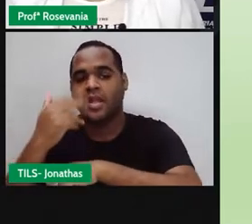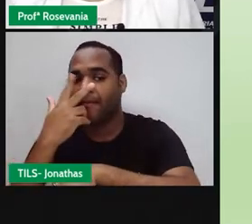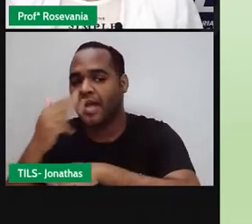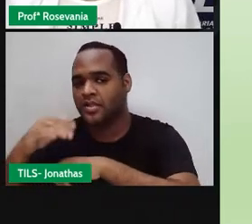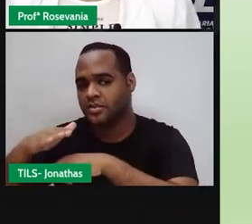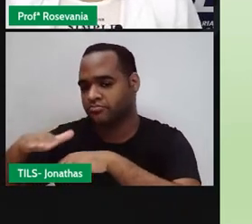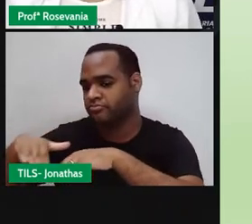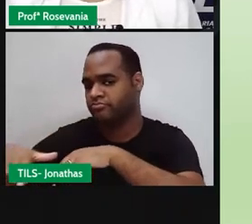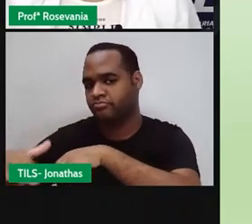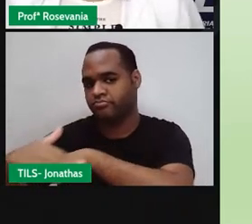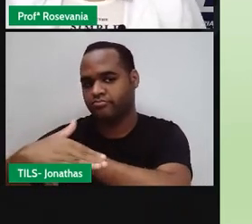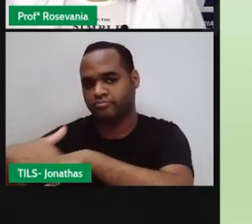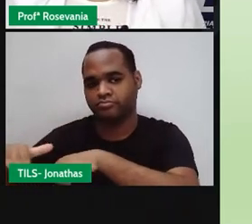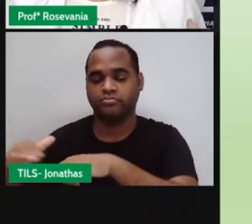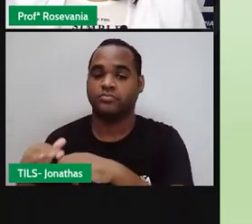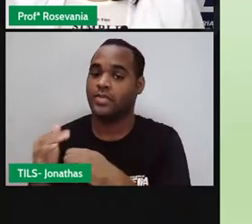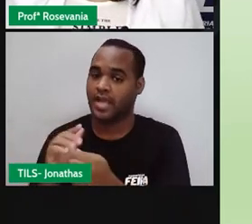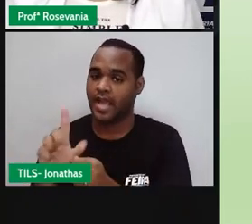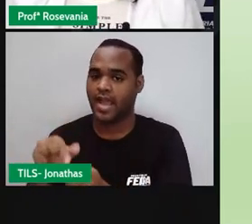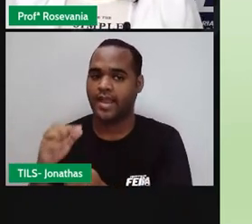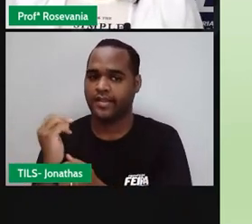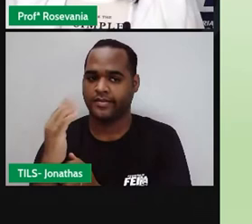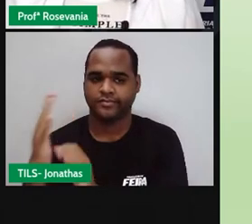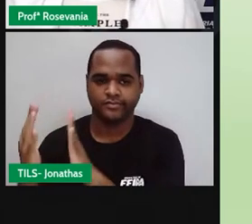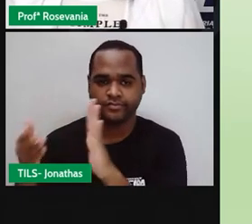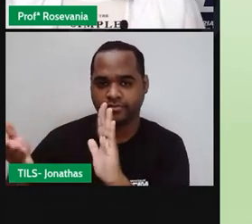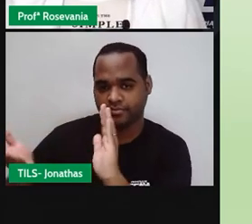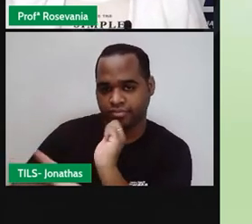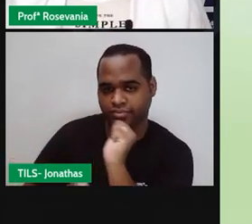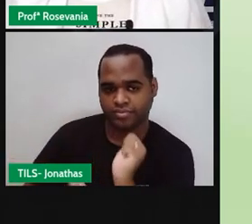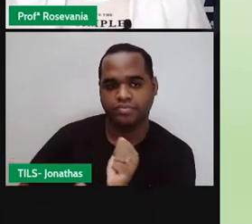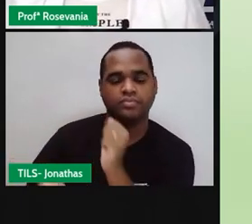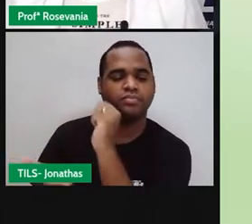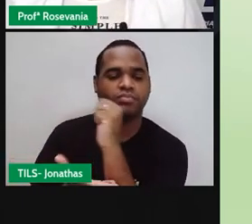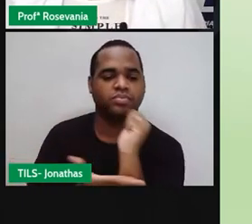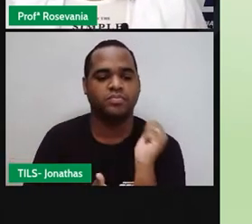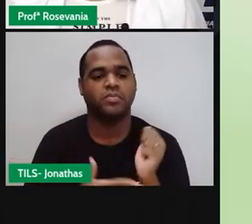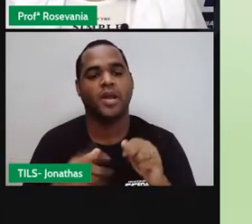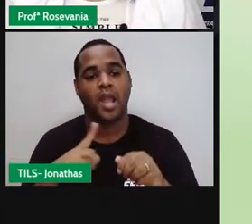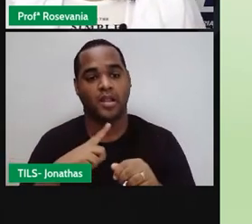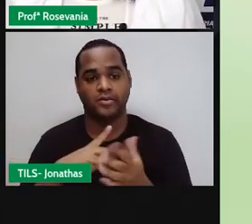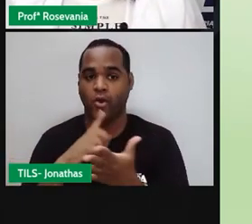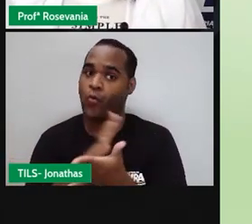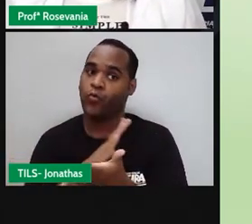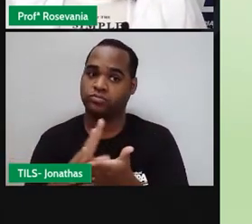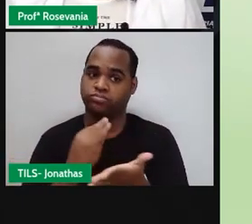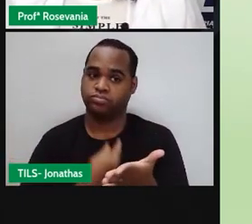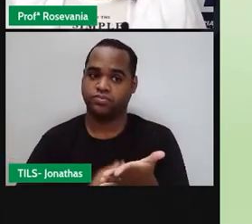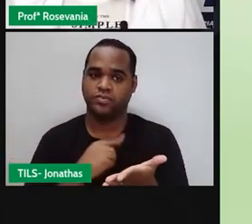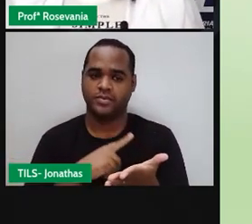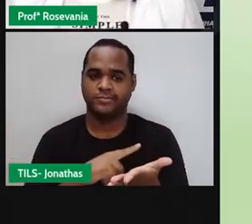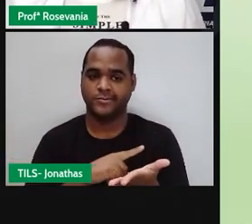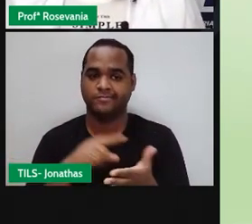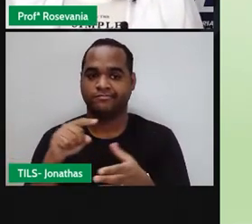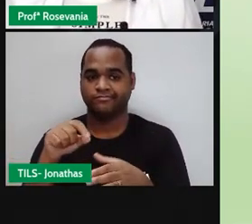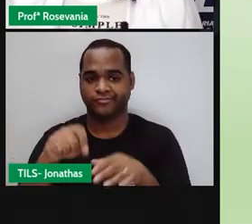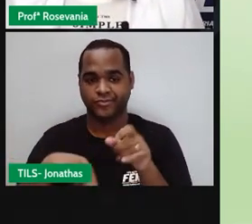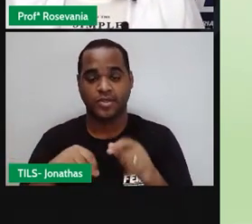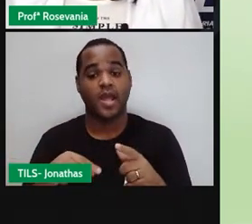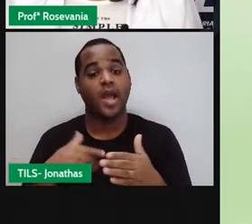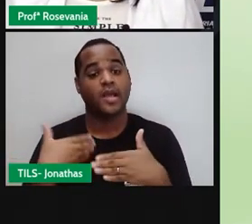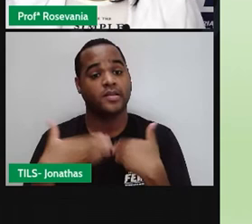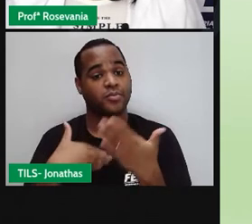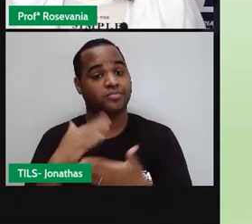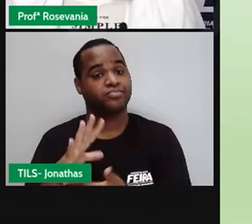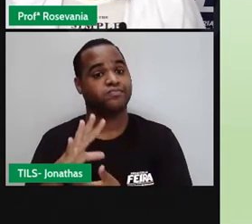do espaço, que já foi desmatado, e as árvores remanescentes ainda. Aí, embora, né, ao longo do tempo,